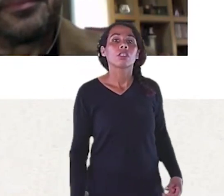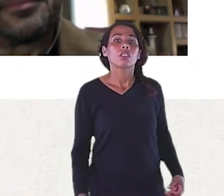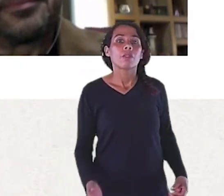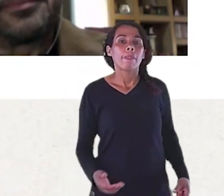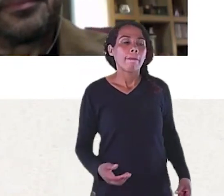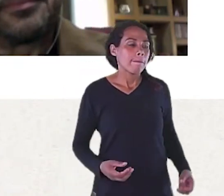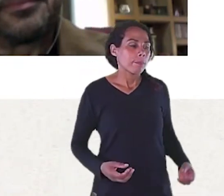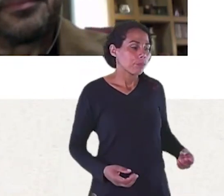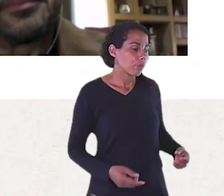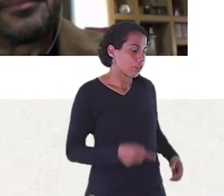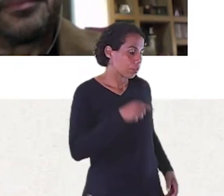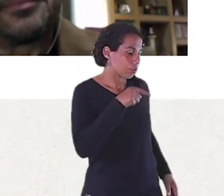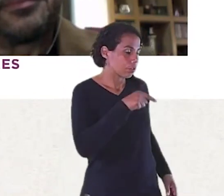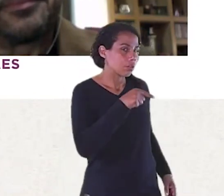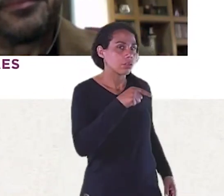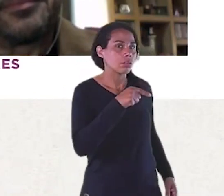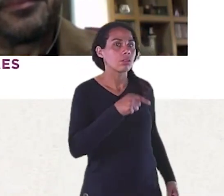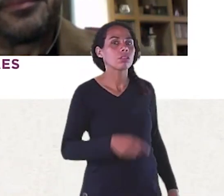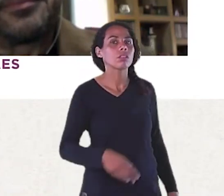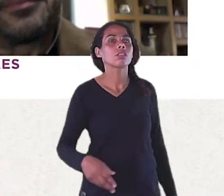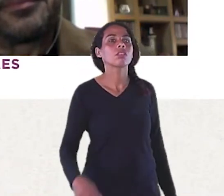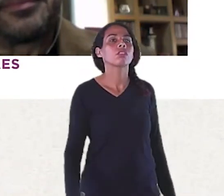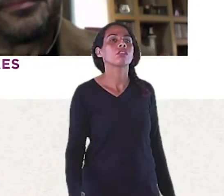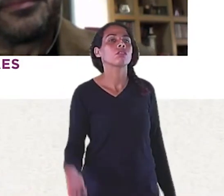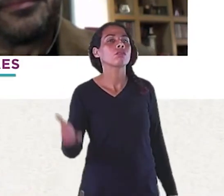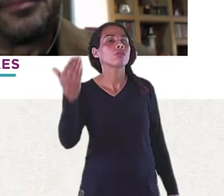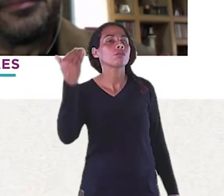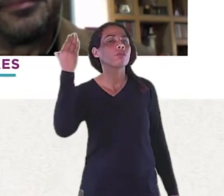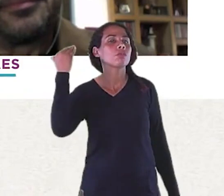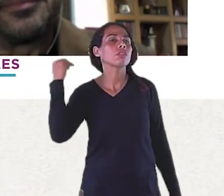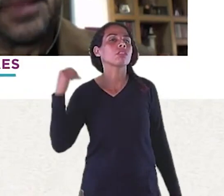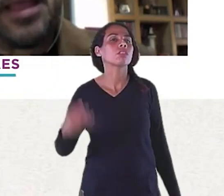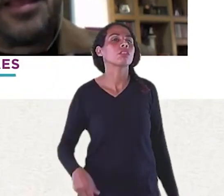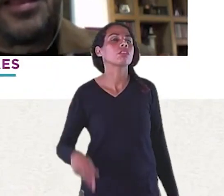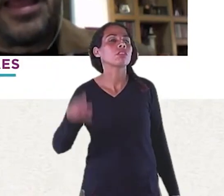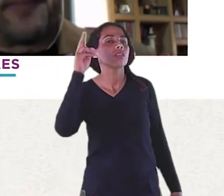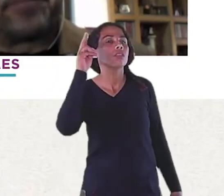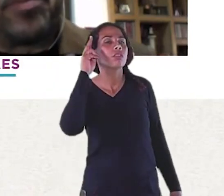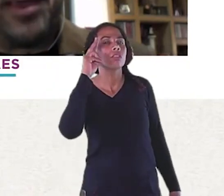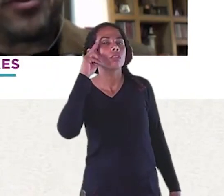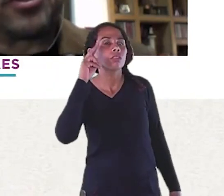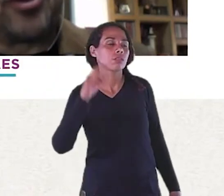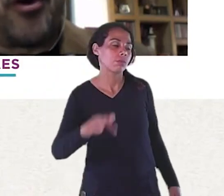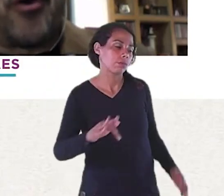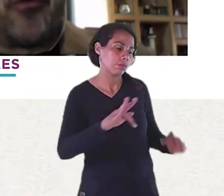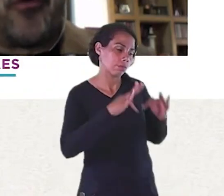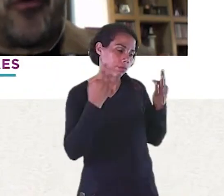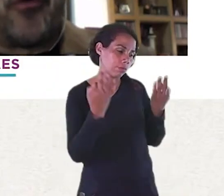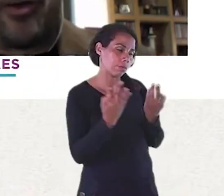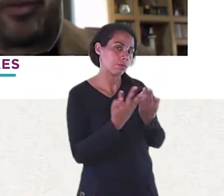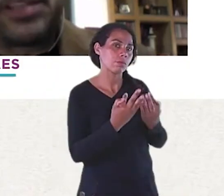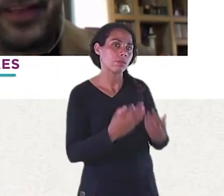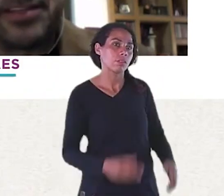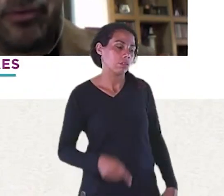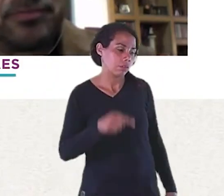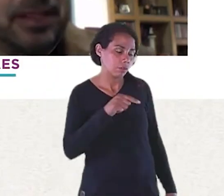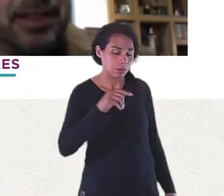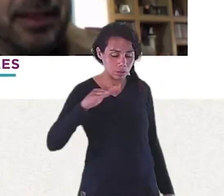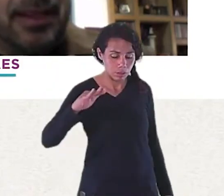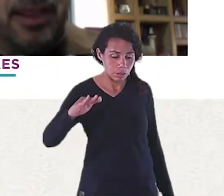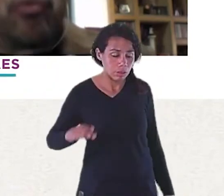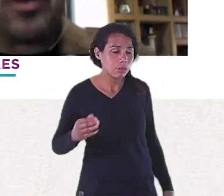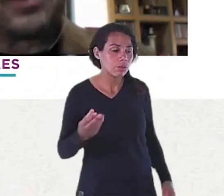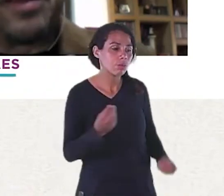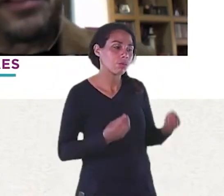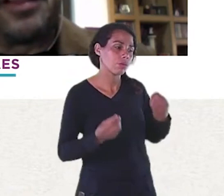as suas memórias Para seu irmão Para a sua família Como é que você vê isso? Primeiro Só uma pequena observação